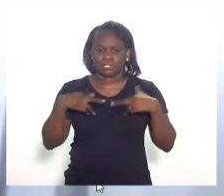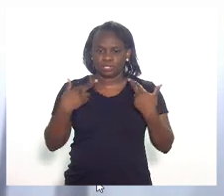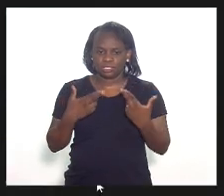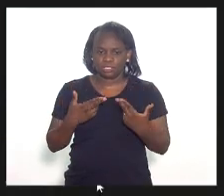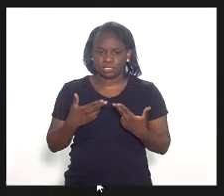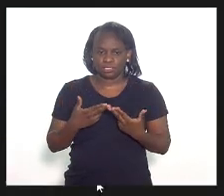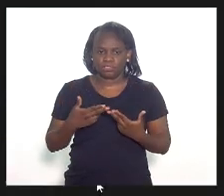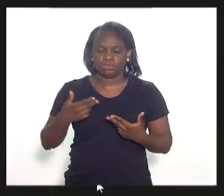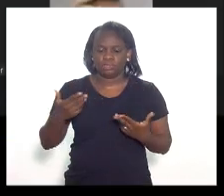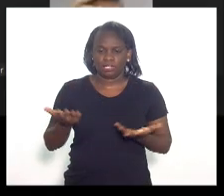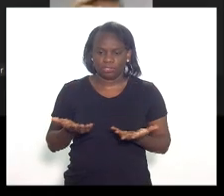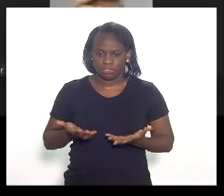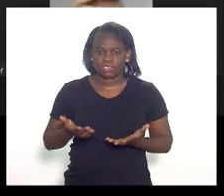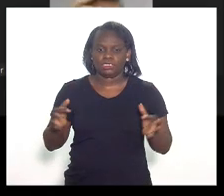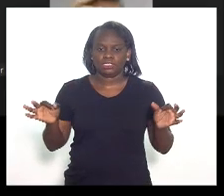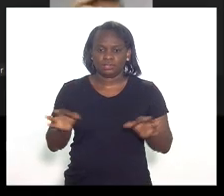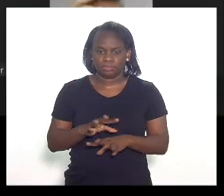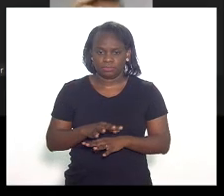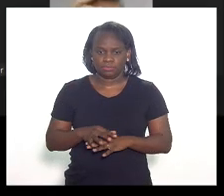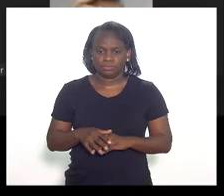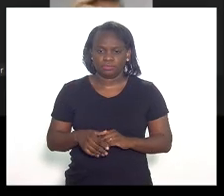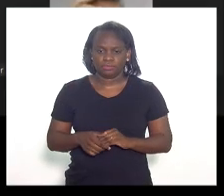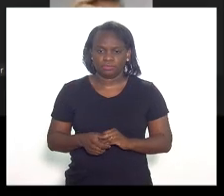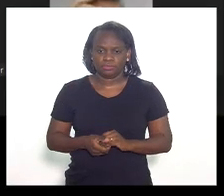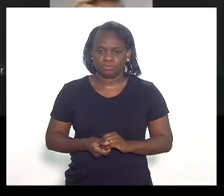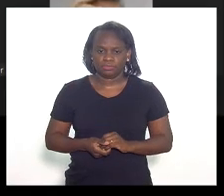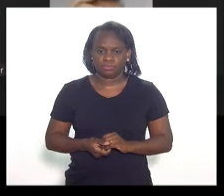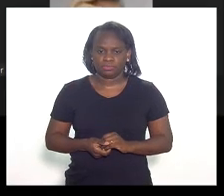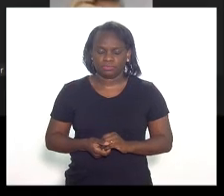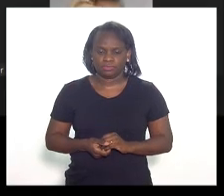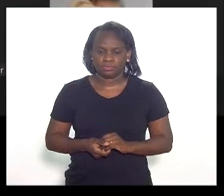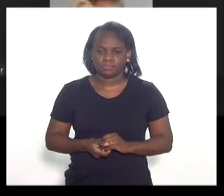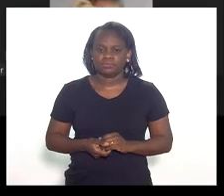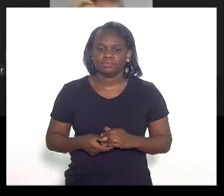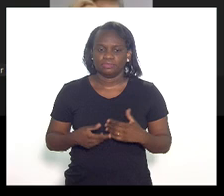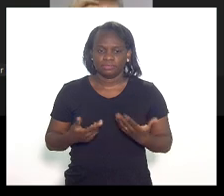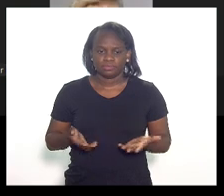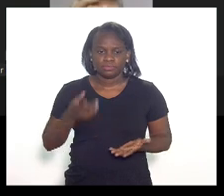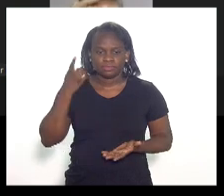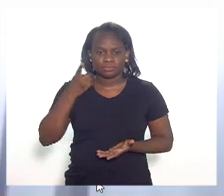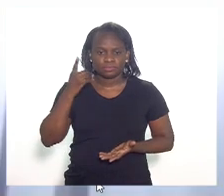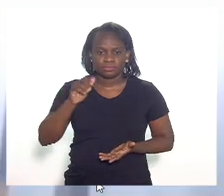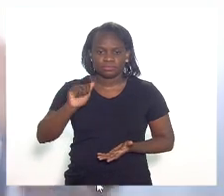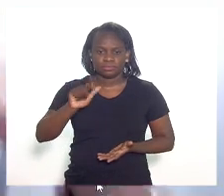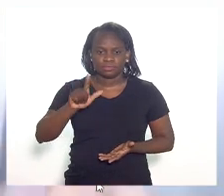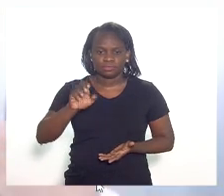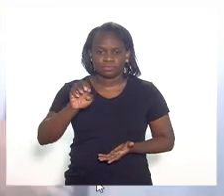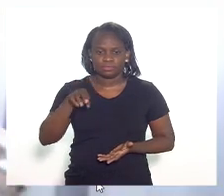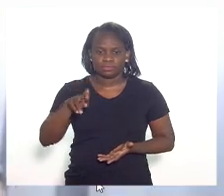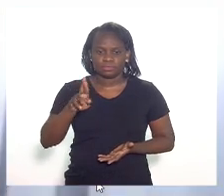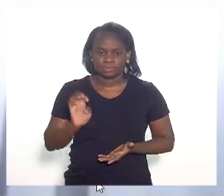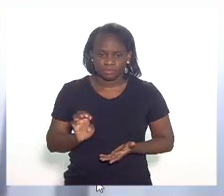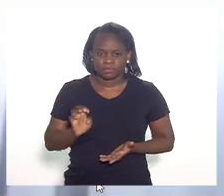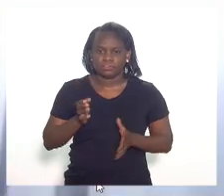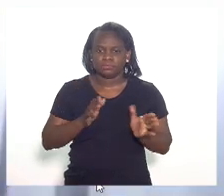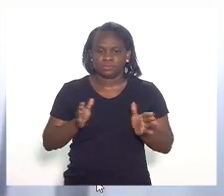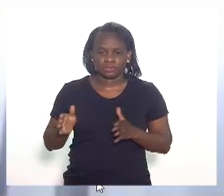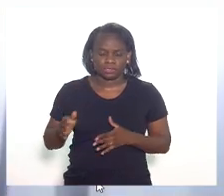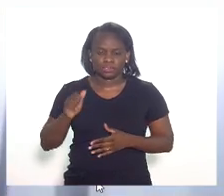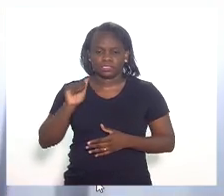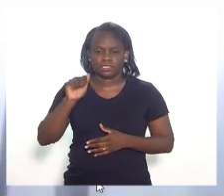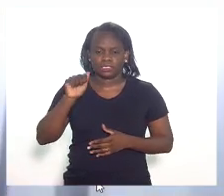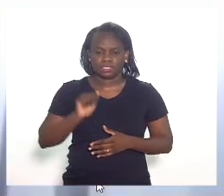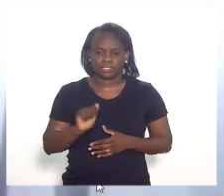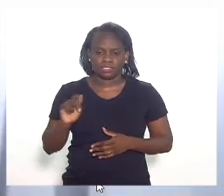presente sessão, declaro encerrada. Pela ordem, presidente. Pois não, deputado Alexandre. Antes, porém, pela ordem. Deputado